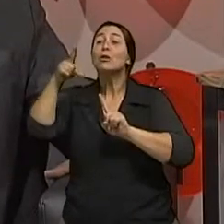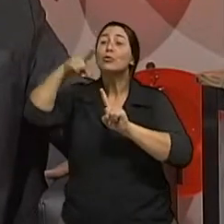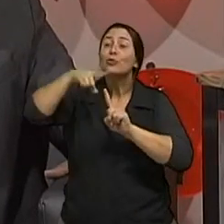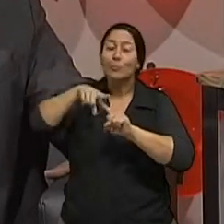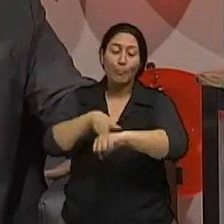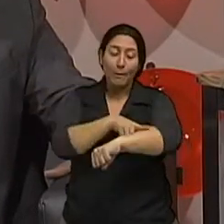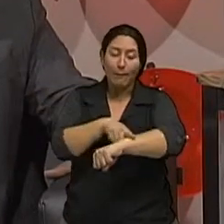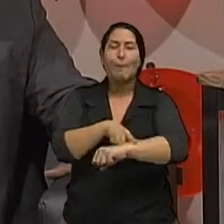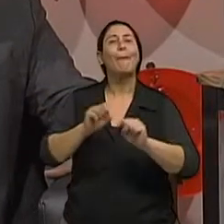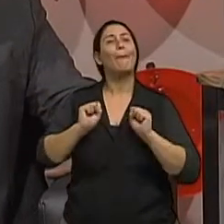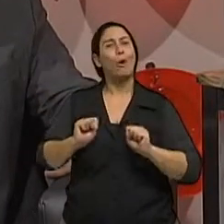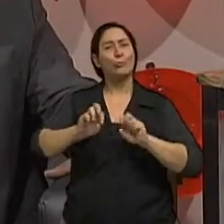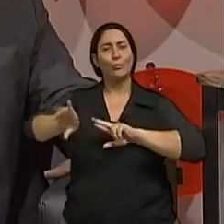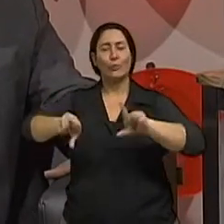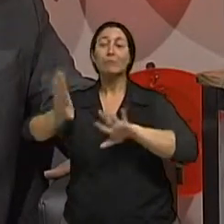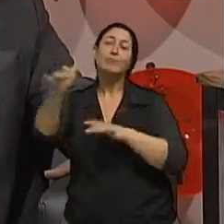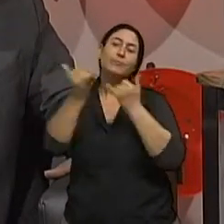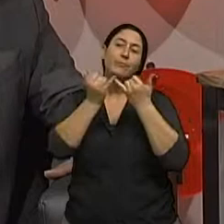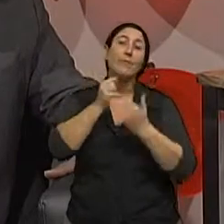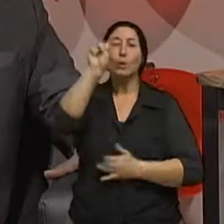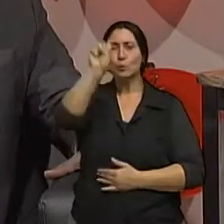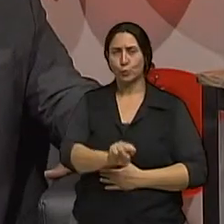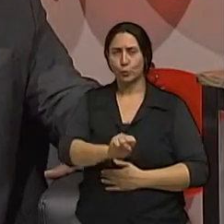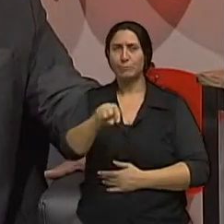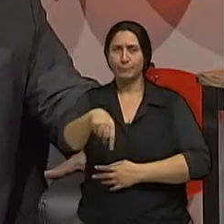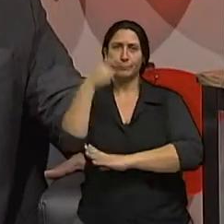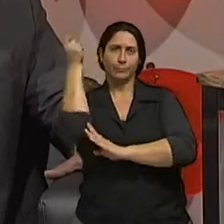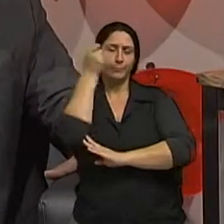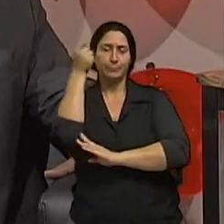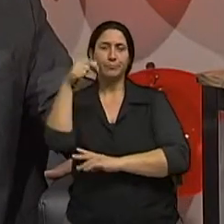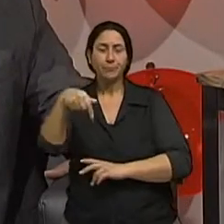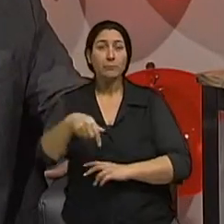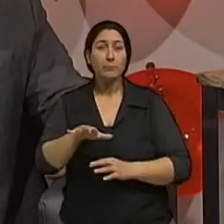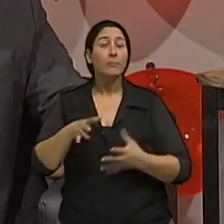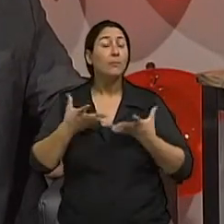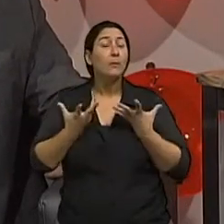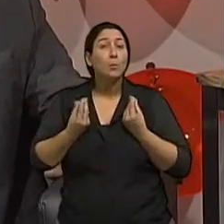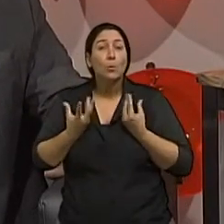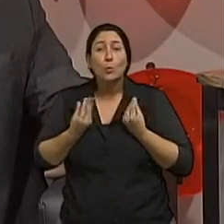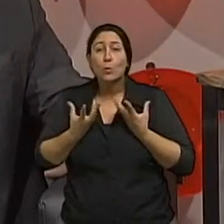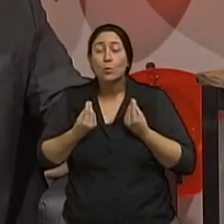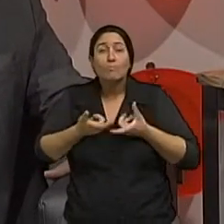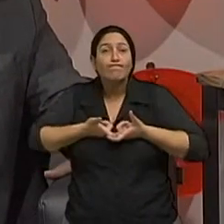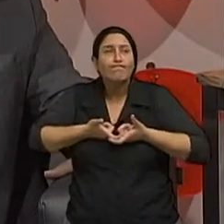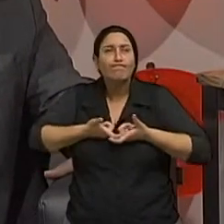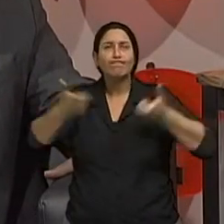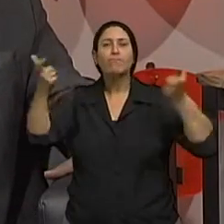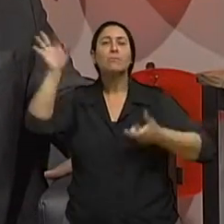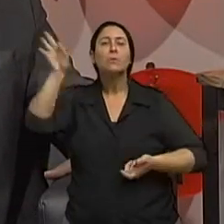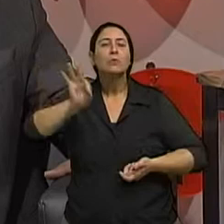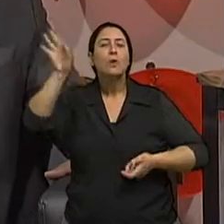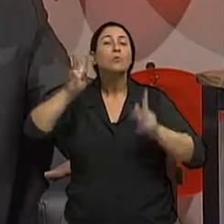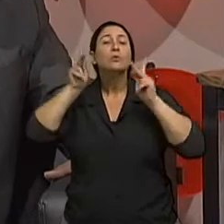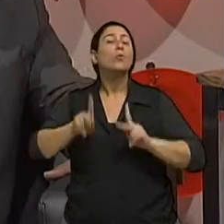pouco por que que aqui no sul se tem uma alta incidência. Aqui no sul existe um grande percentual da população